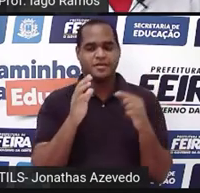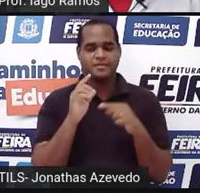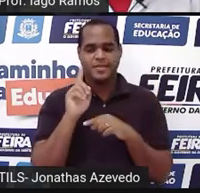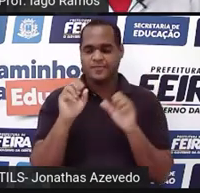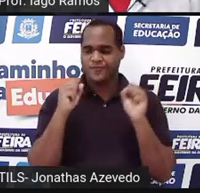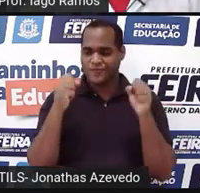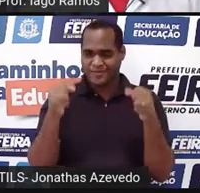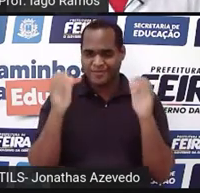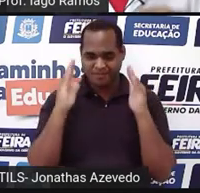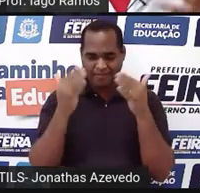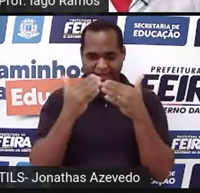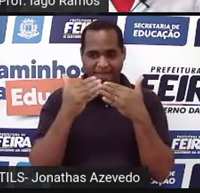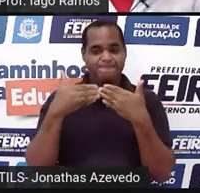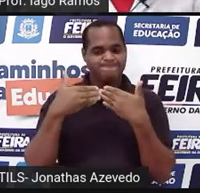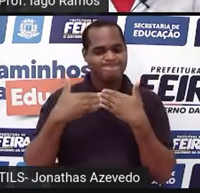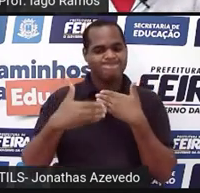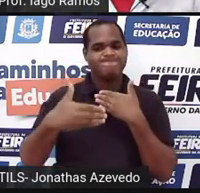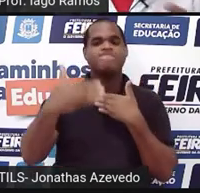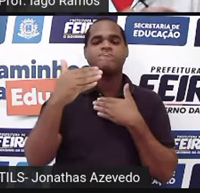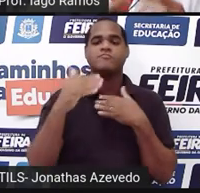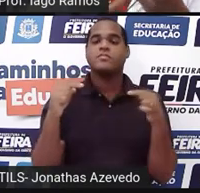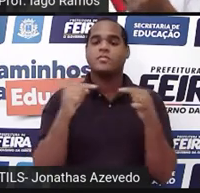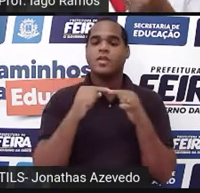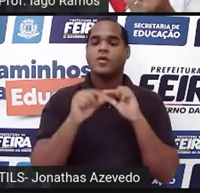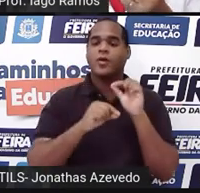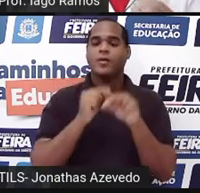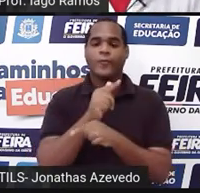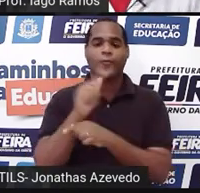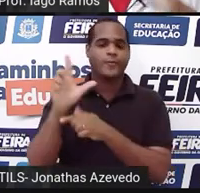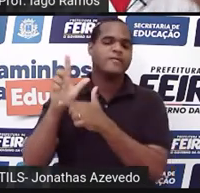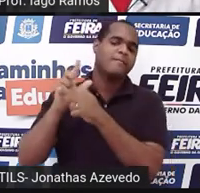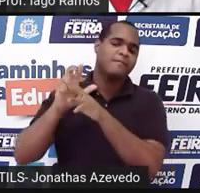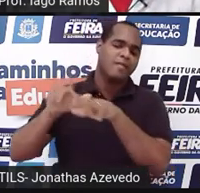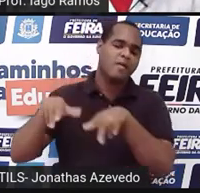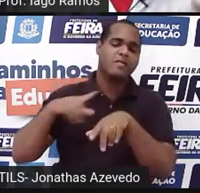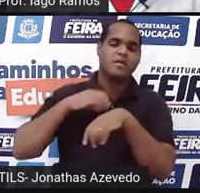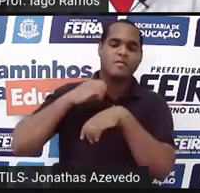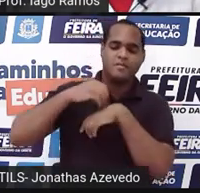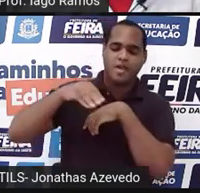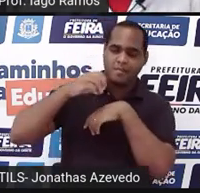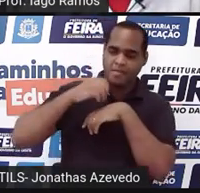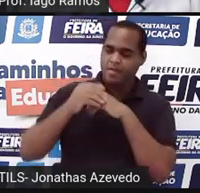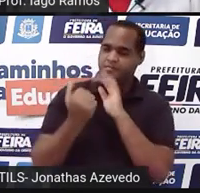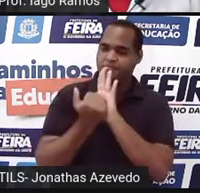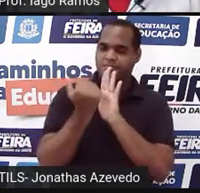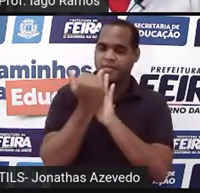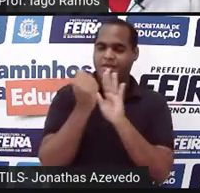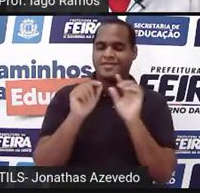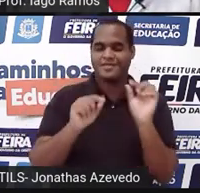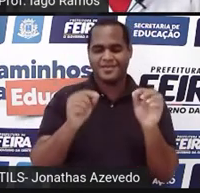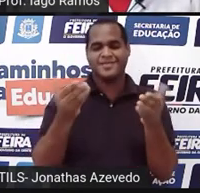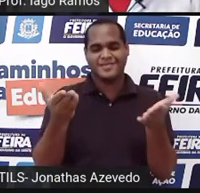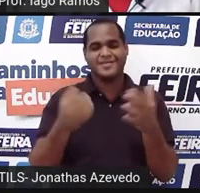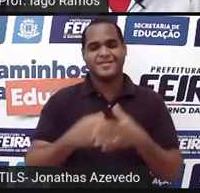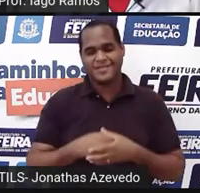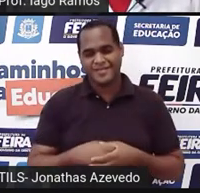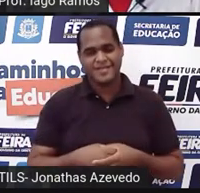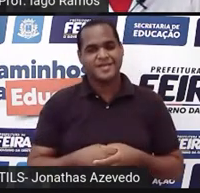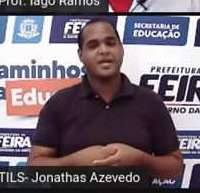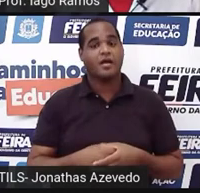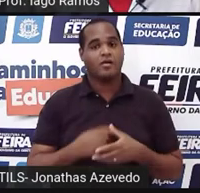pouco além é uma outra situação que vai trazer aí os números um pouquinho maiores. Tá bom? Então,